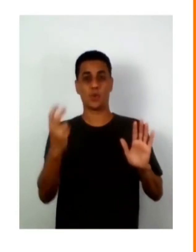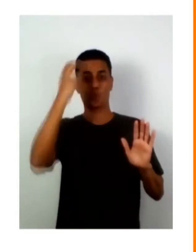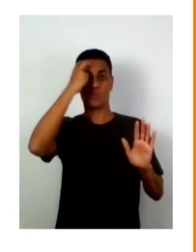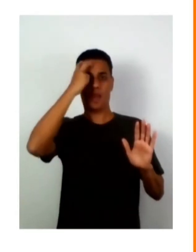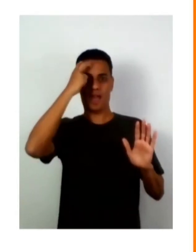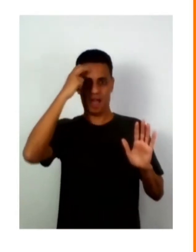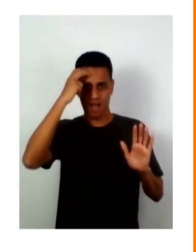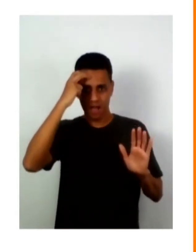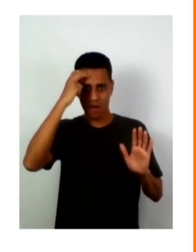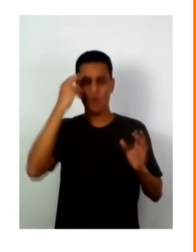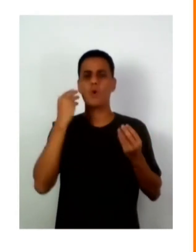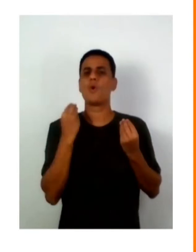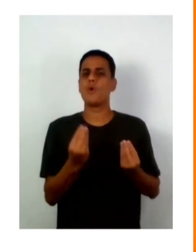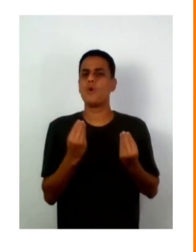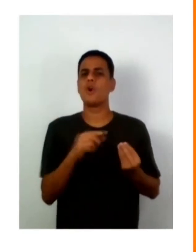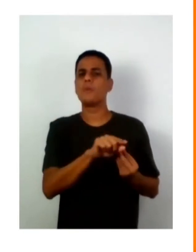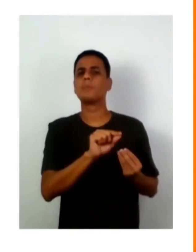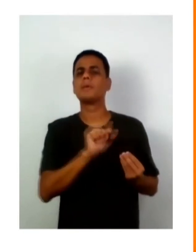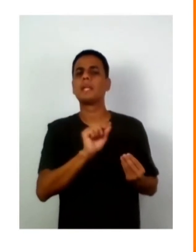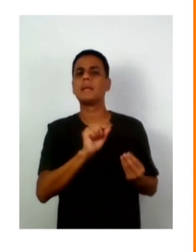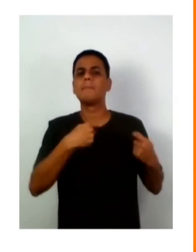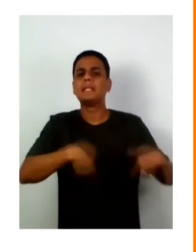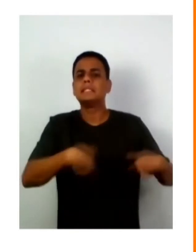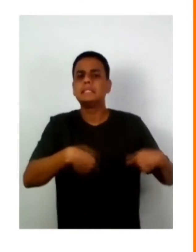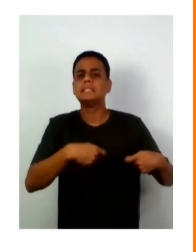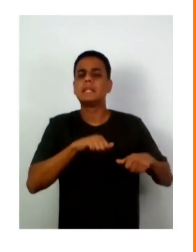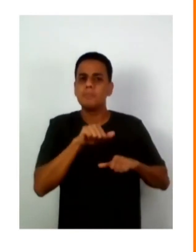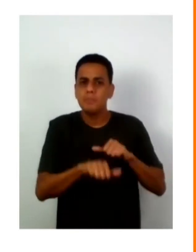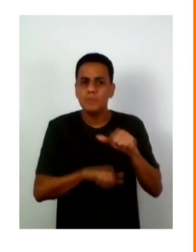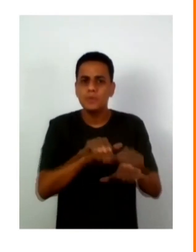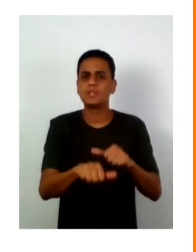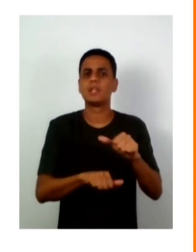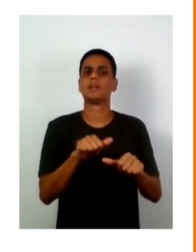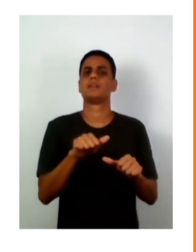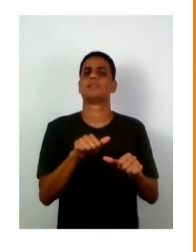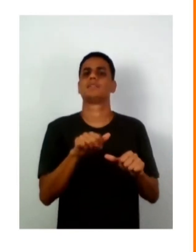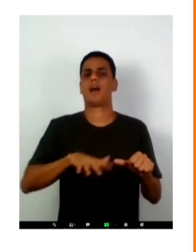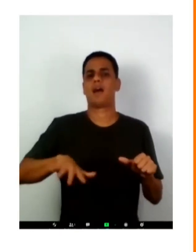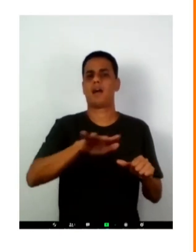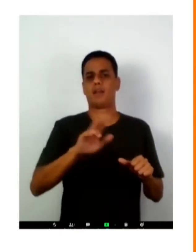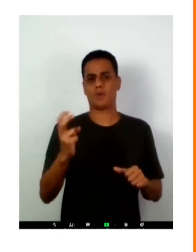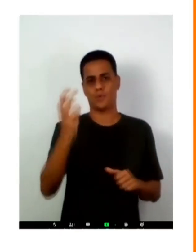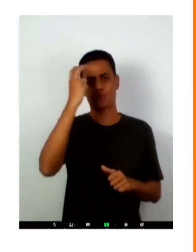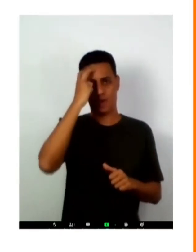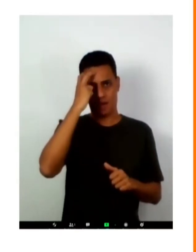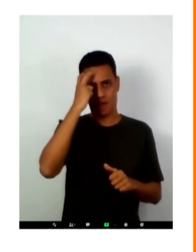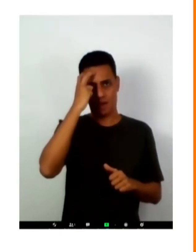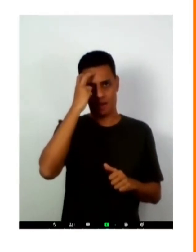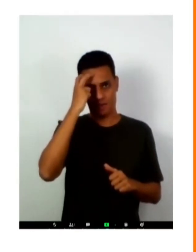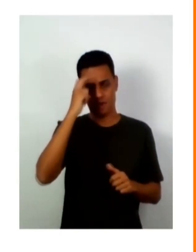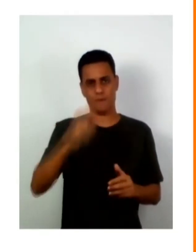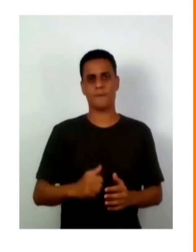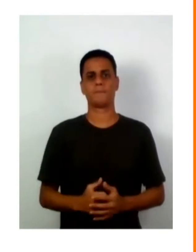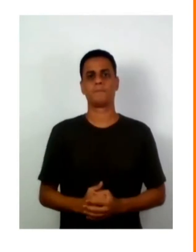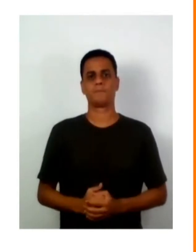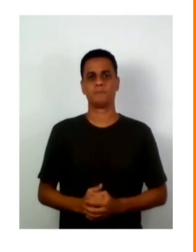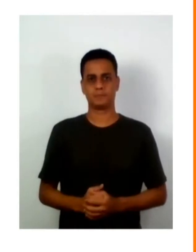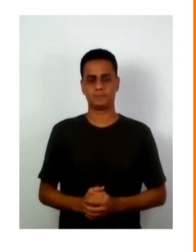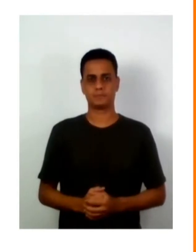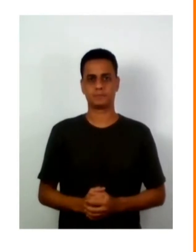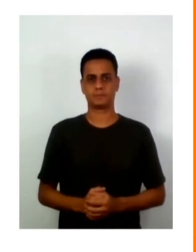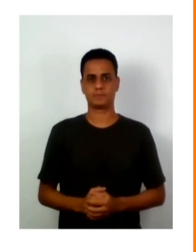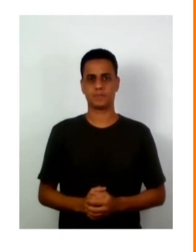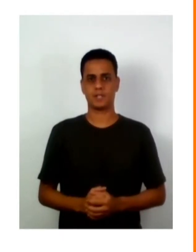principalmente nessa conjuntura. Qual é a liderança cultural que se precisa? Como formar líderes culturais